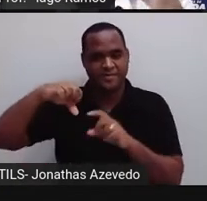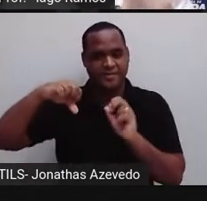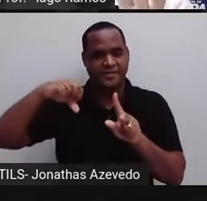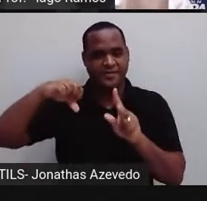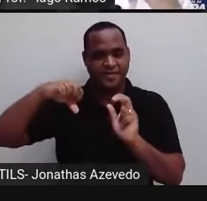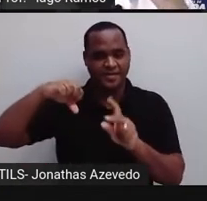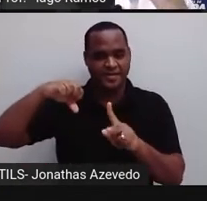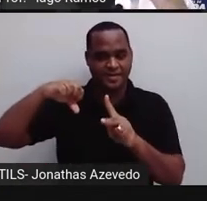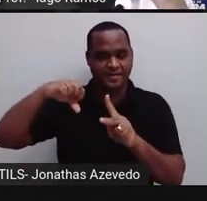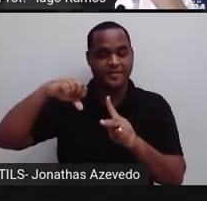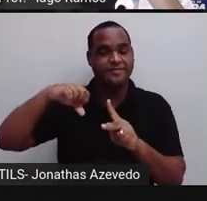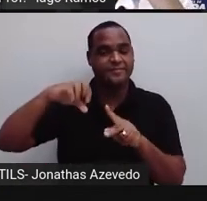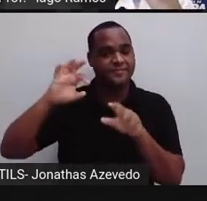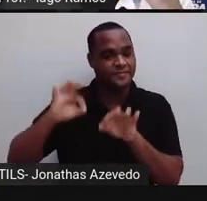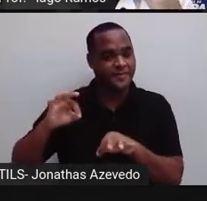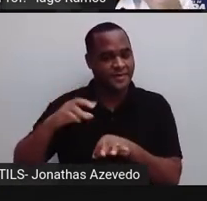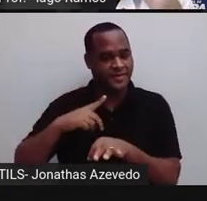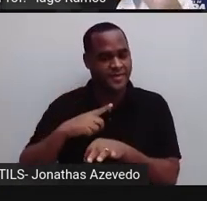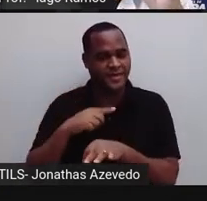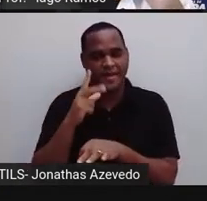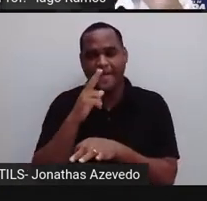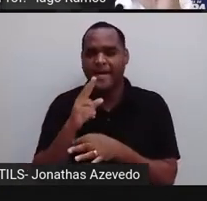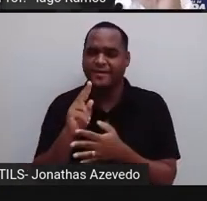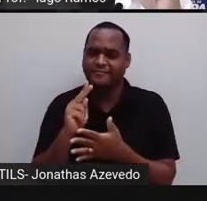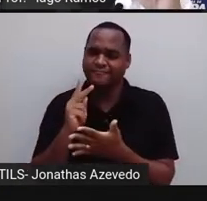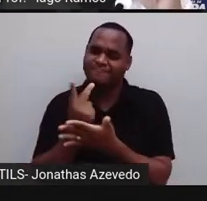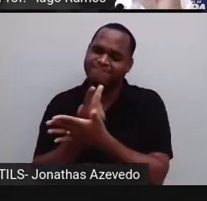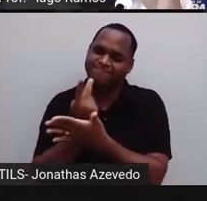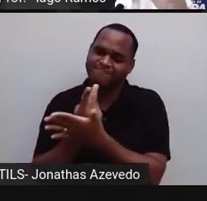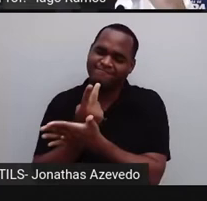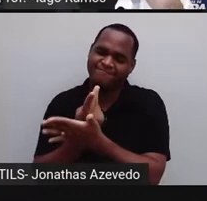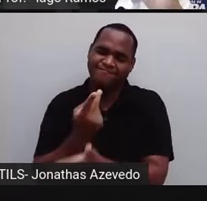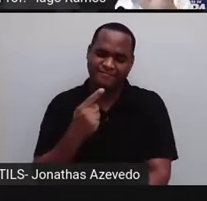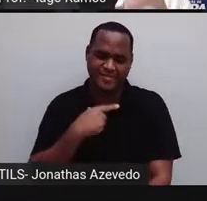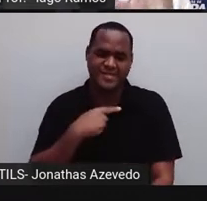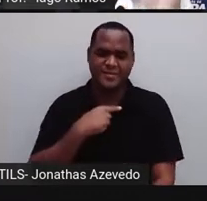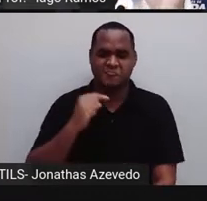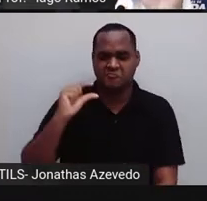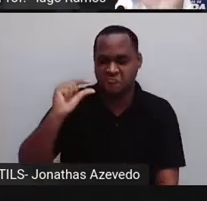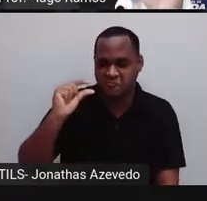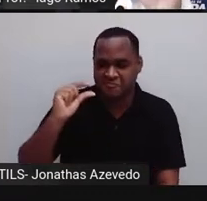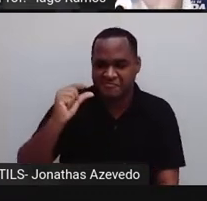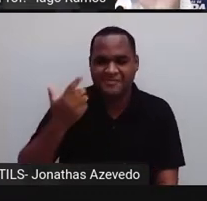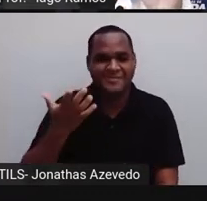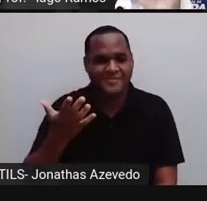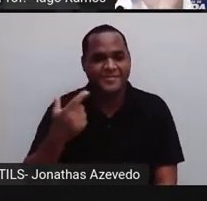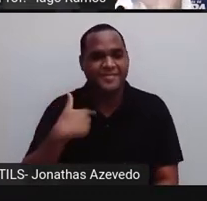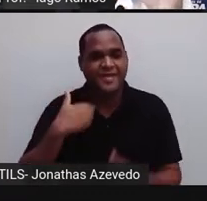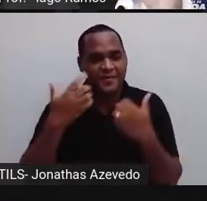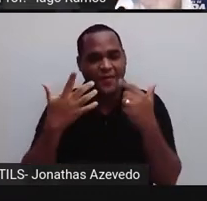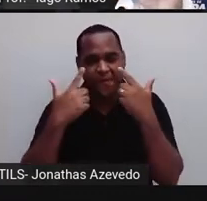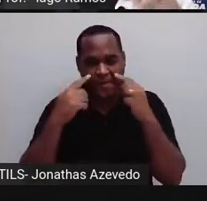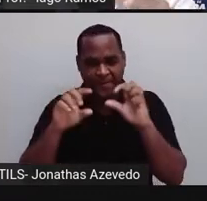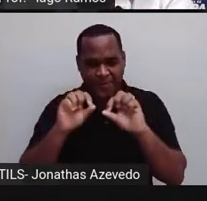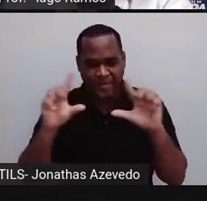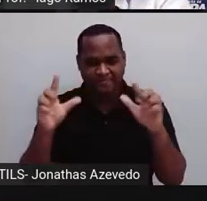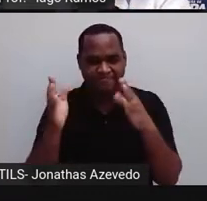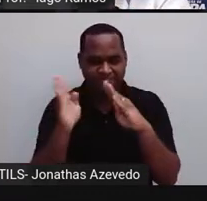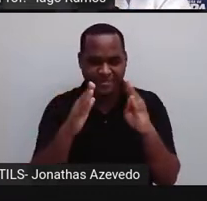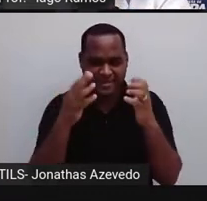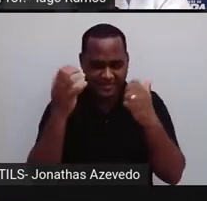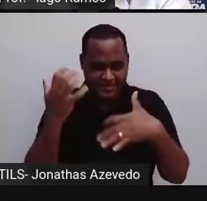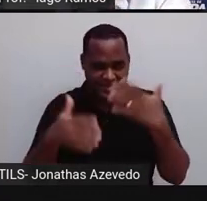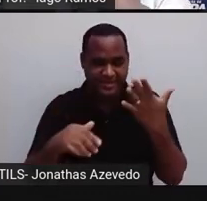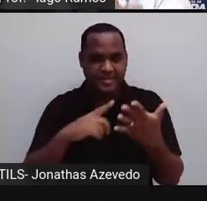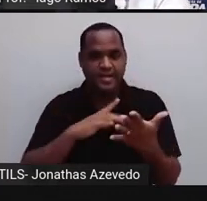tá? Isso aí foi apenas um pequeno erro aqui, na hora de a gente colocar no slide, certo? Então, ali,